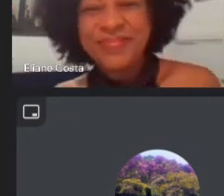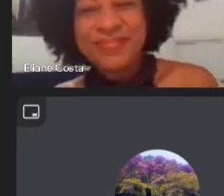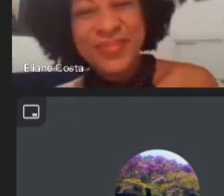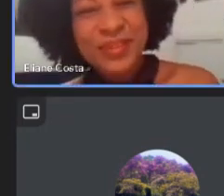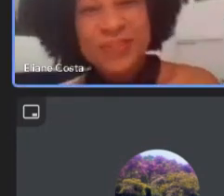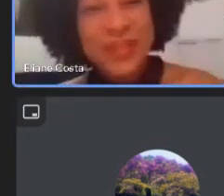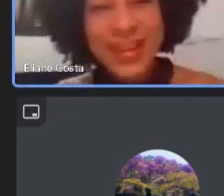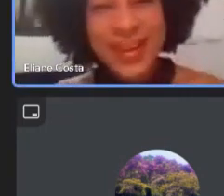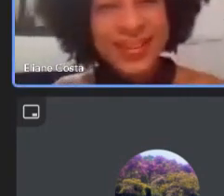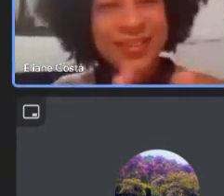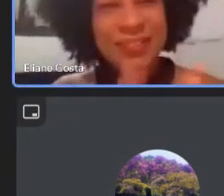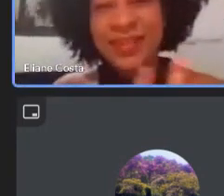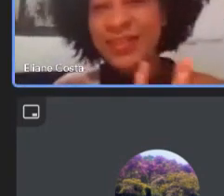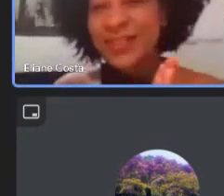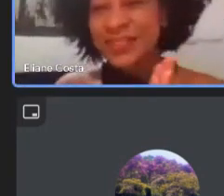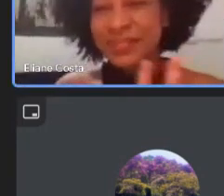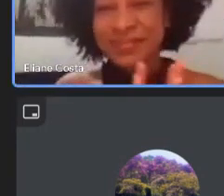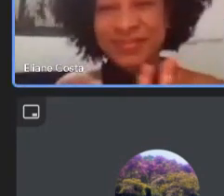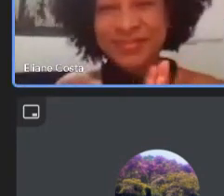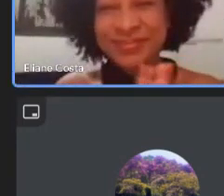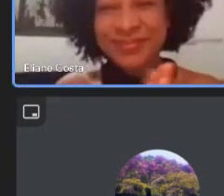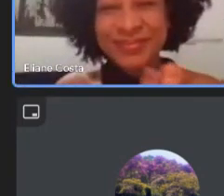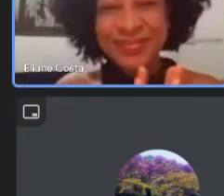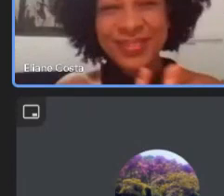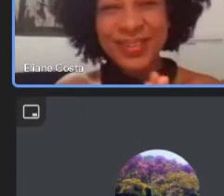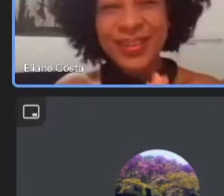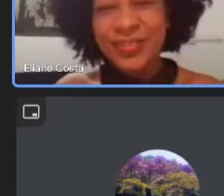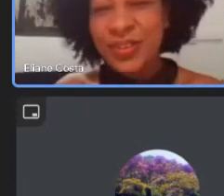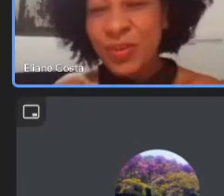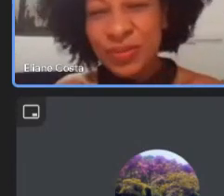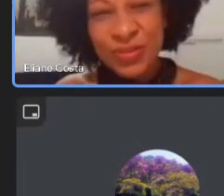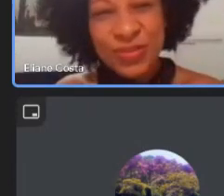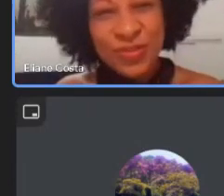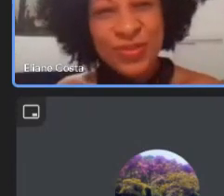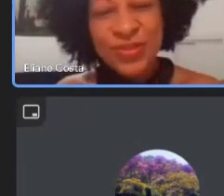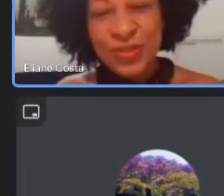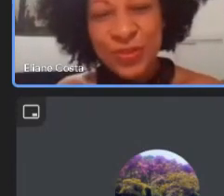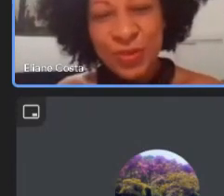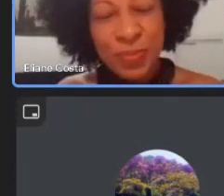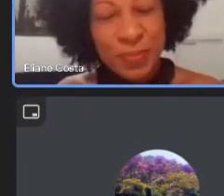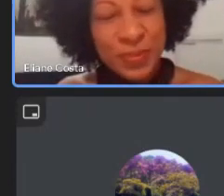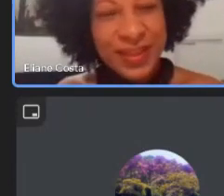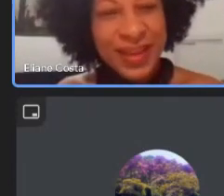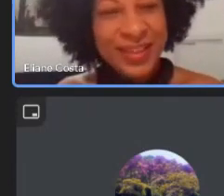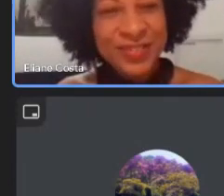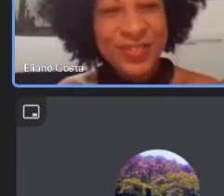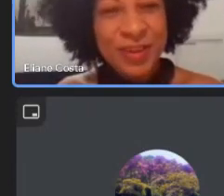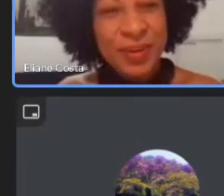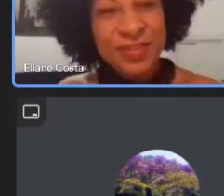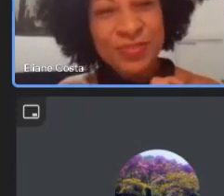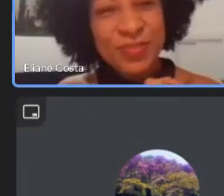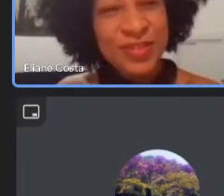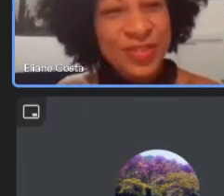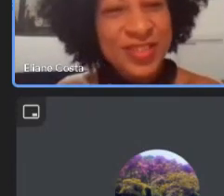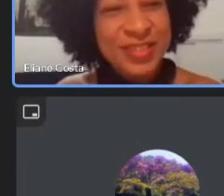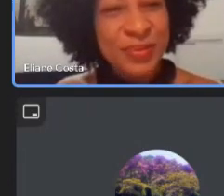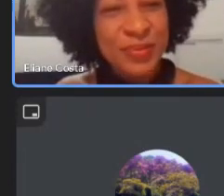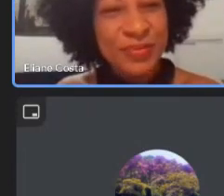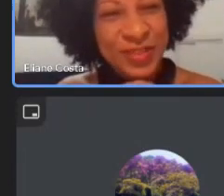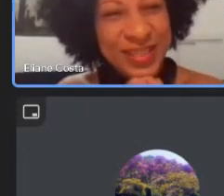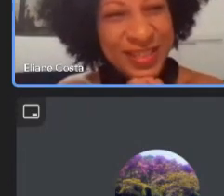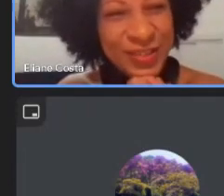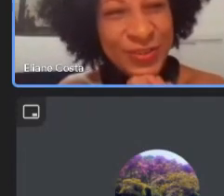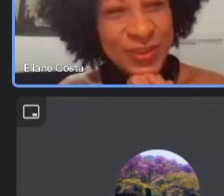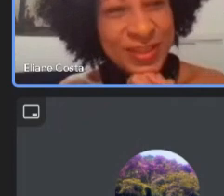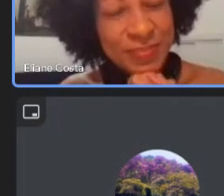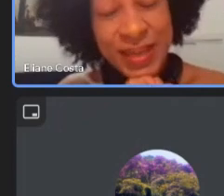muito obrigado Emiliano encontro de hoje super potente aprendi muitíssimo